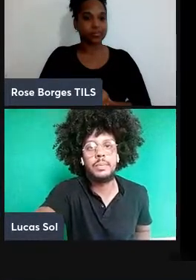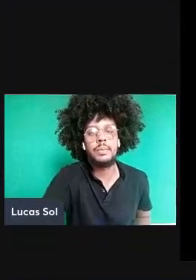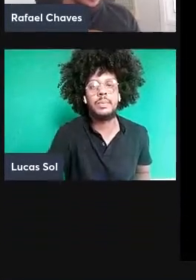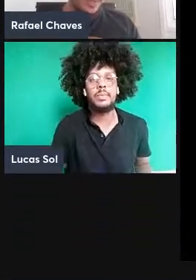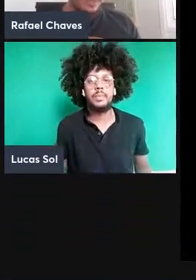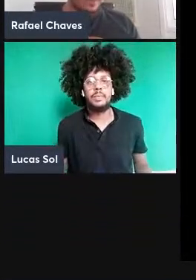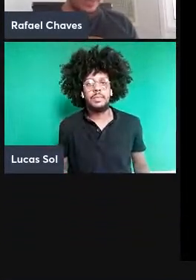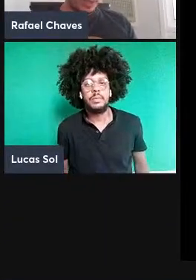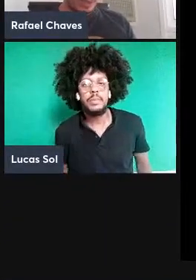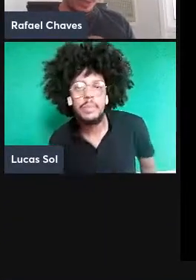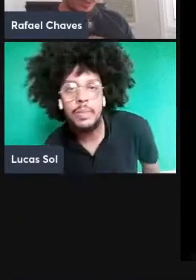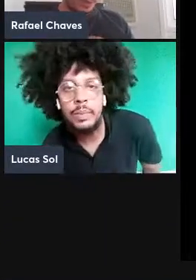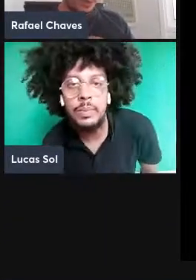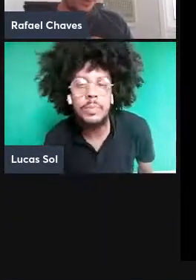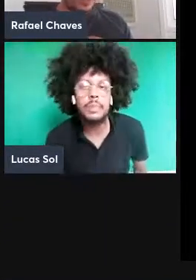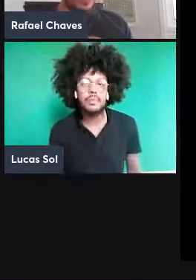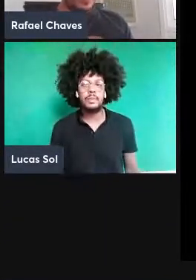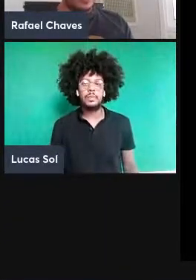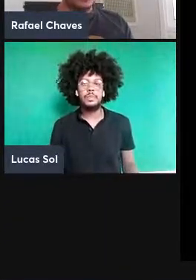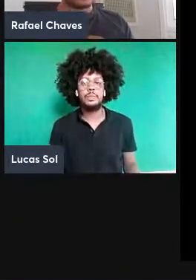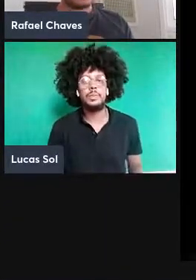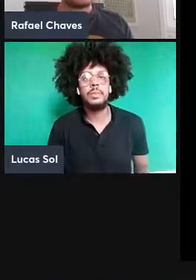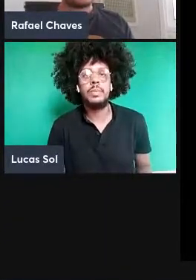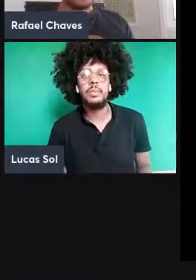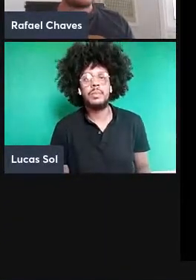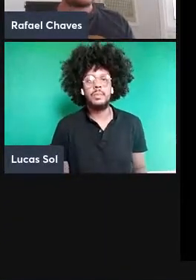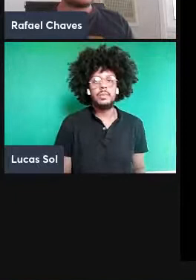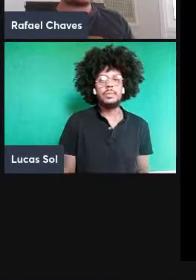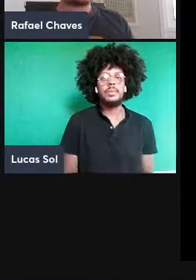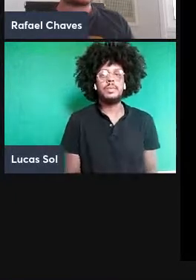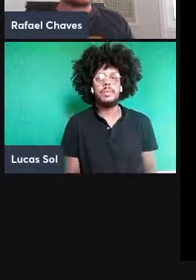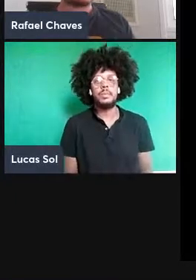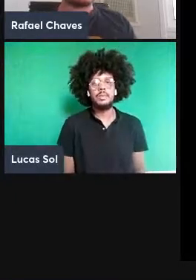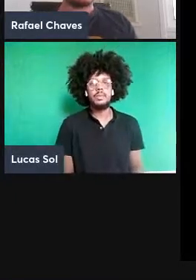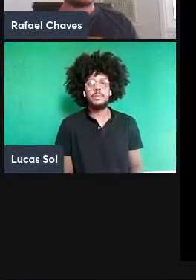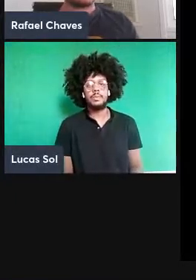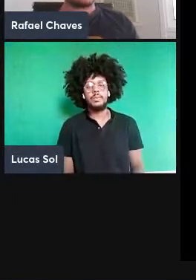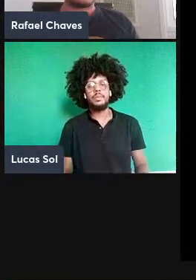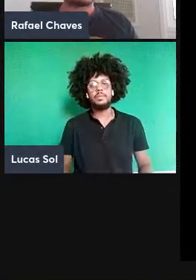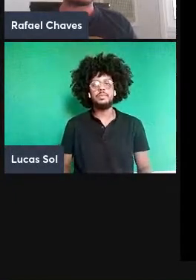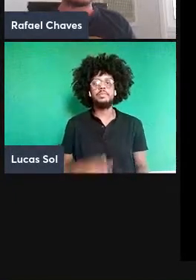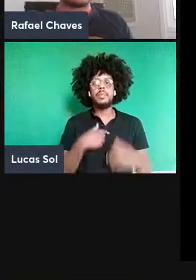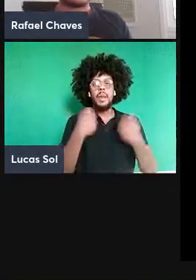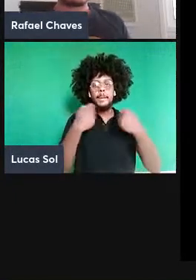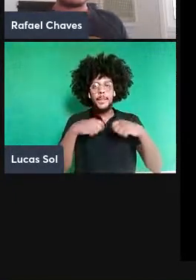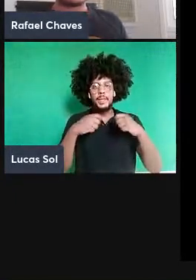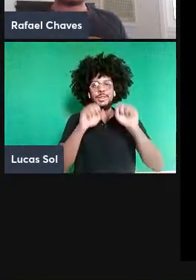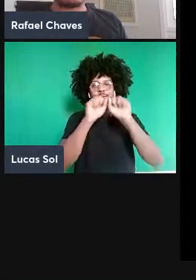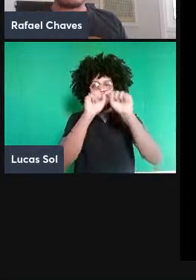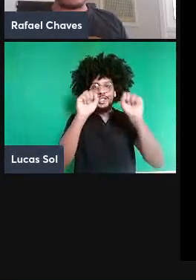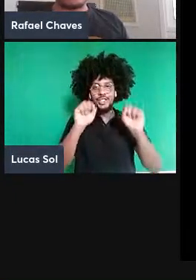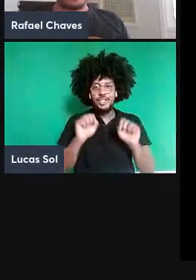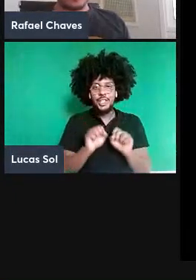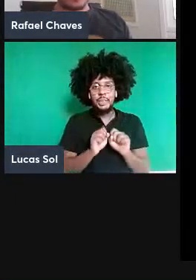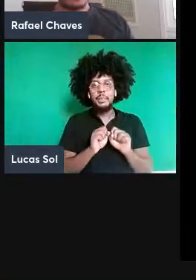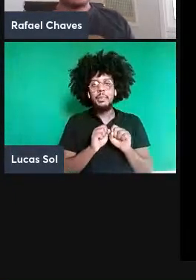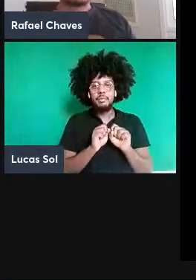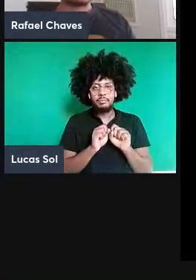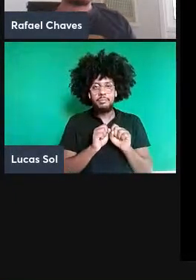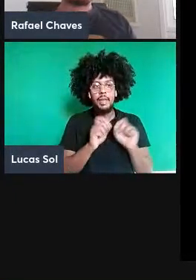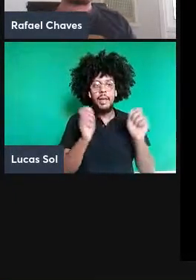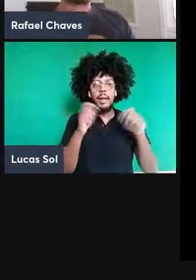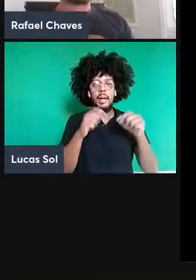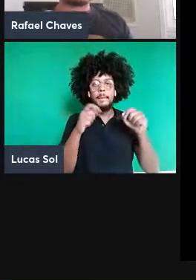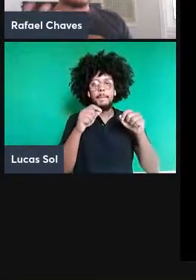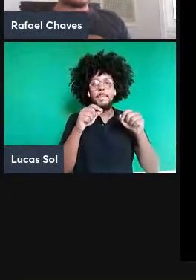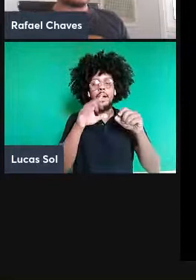nosso disco rígido, eu preciso de um sistema físico para armazenar informação. E